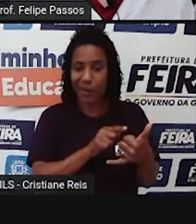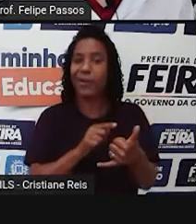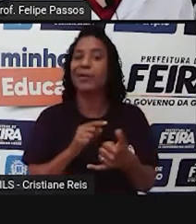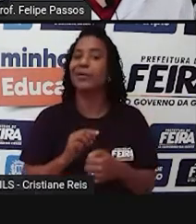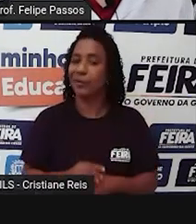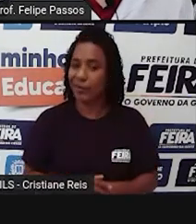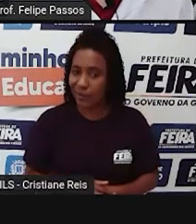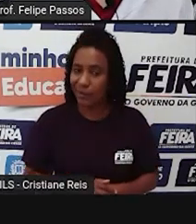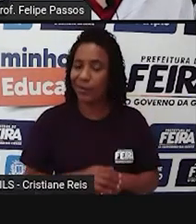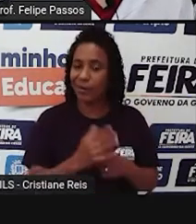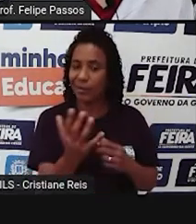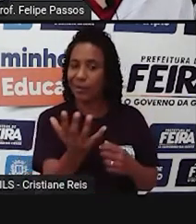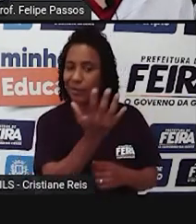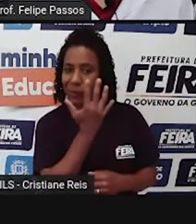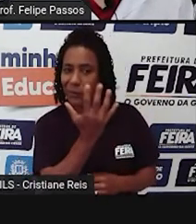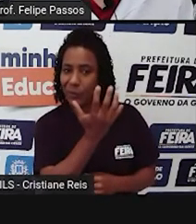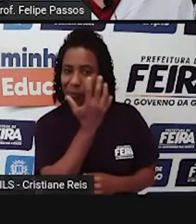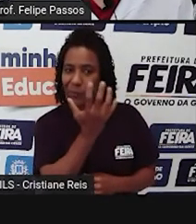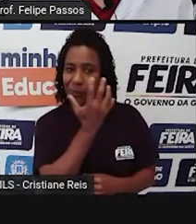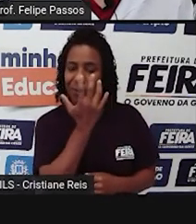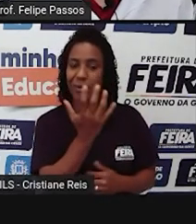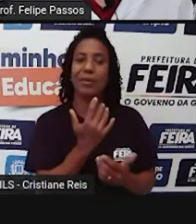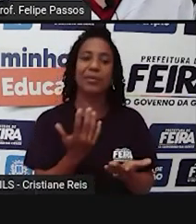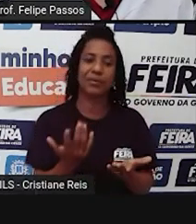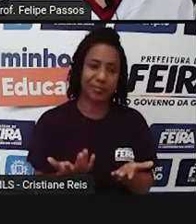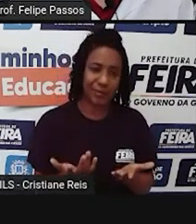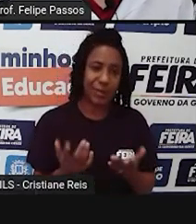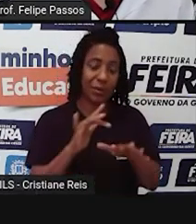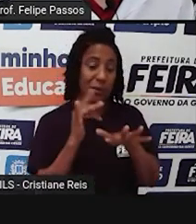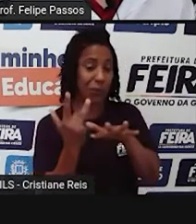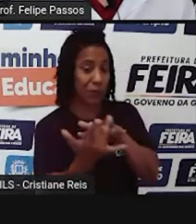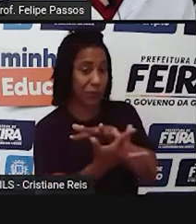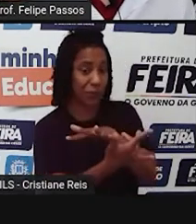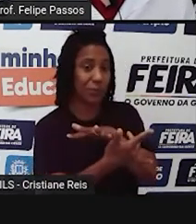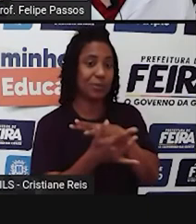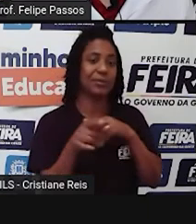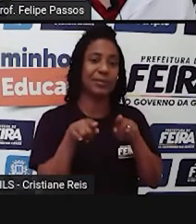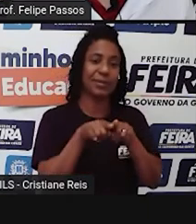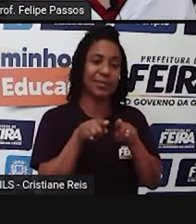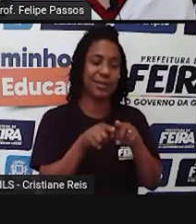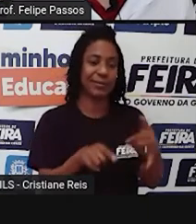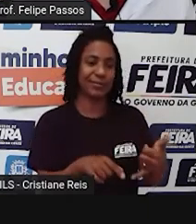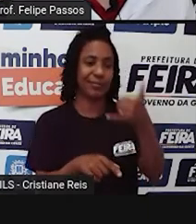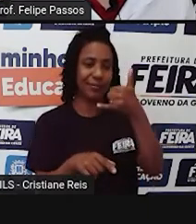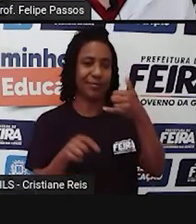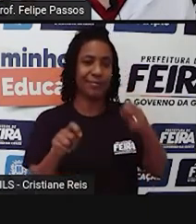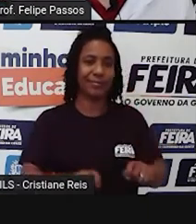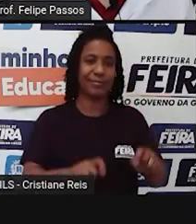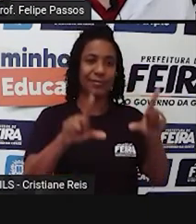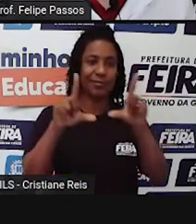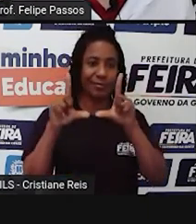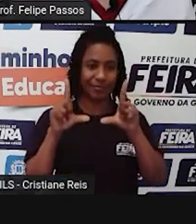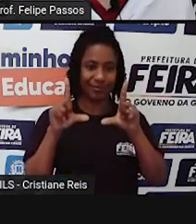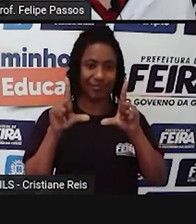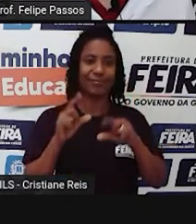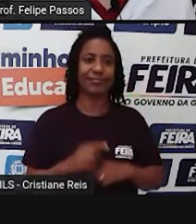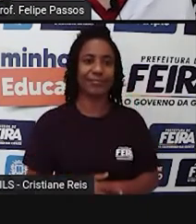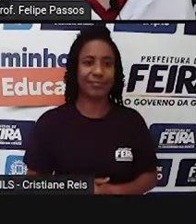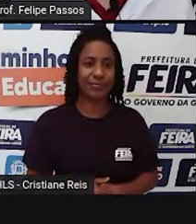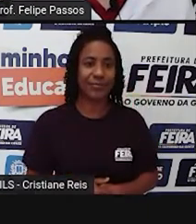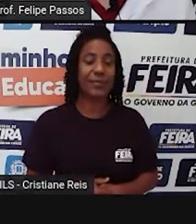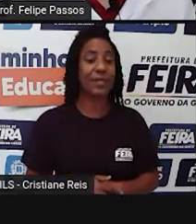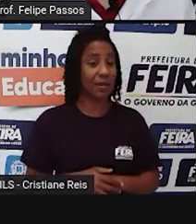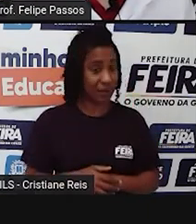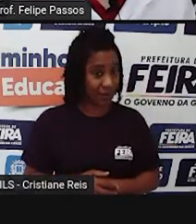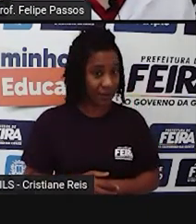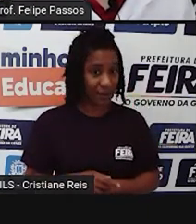influenciado pelo uso das redes sociais e mídias digitais. E aí só para a gente finalizar, essas